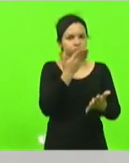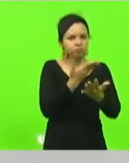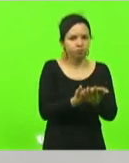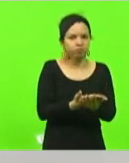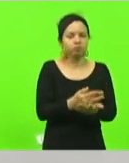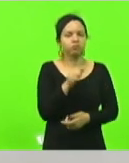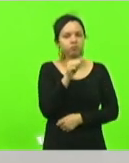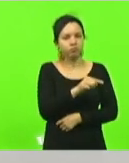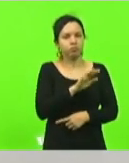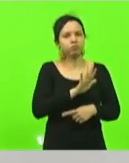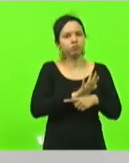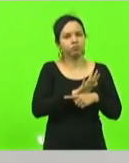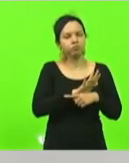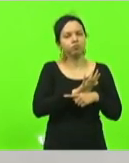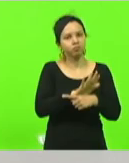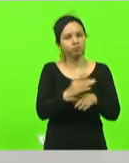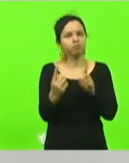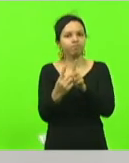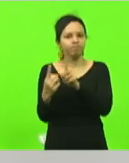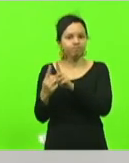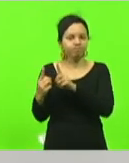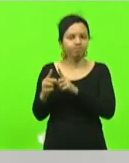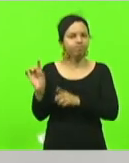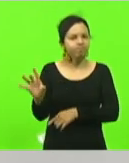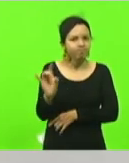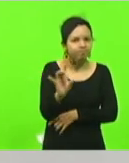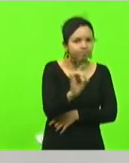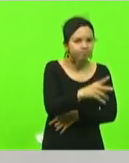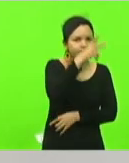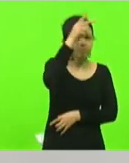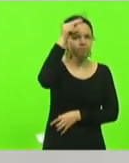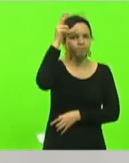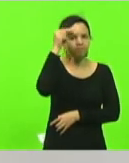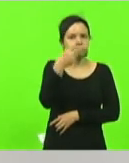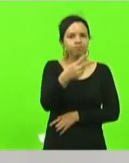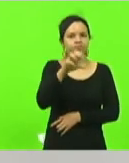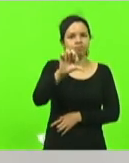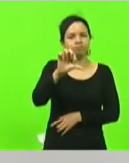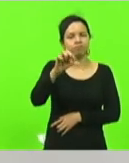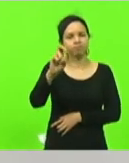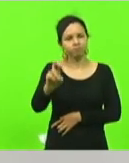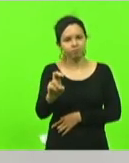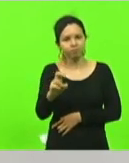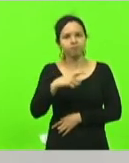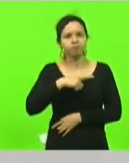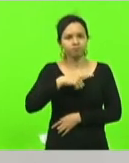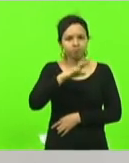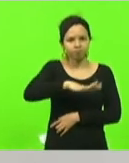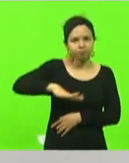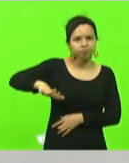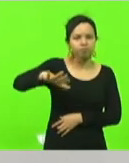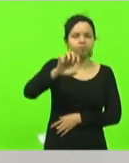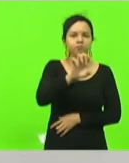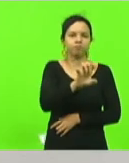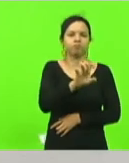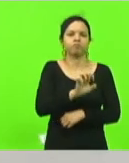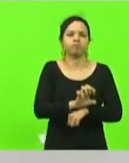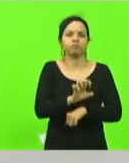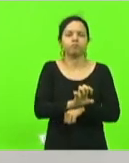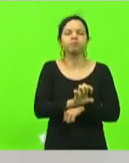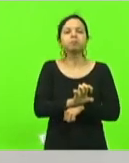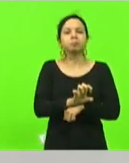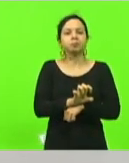cada prefeitura das 295 que temos aí no nosso complexo do nosso estado então fica aqui o meu